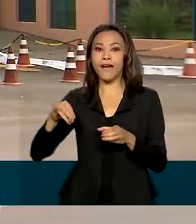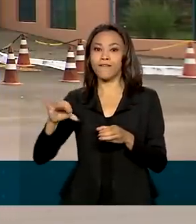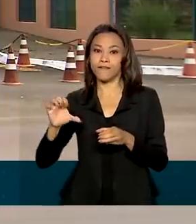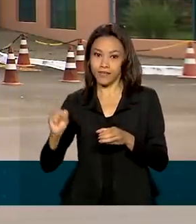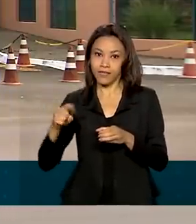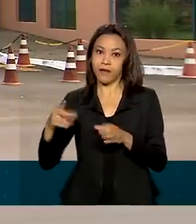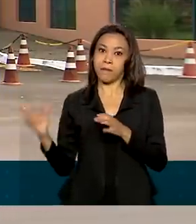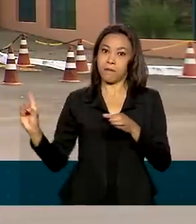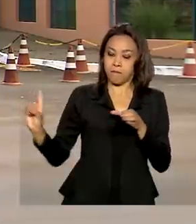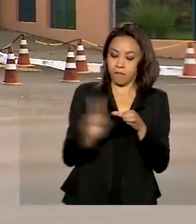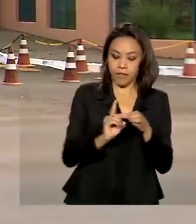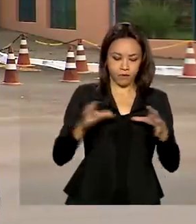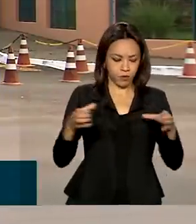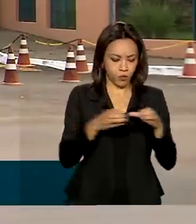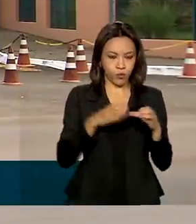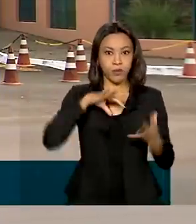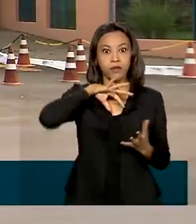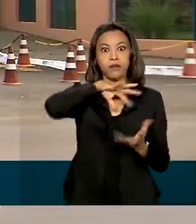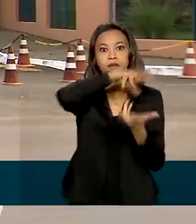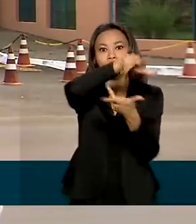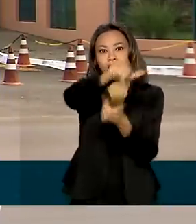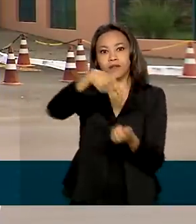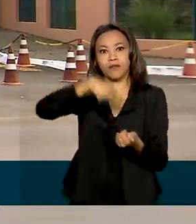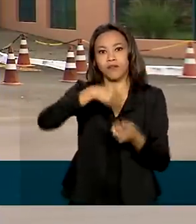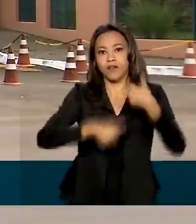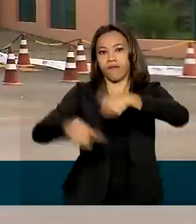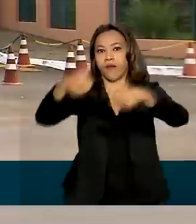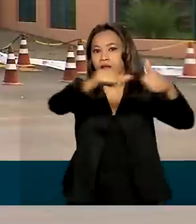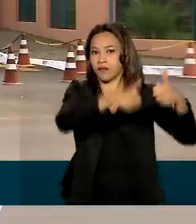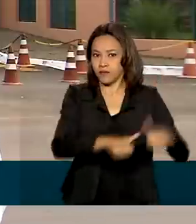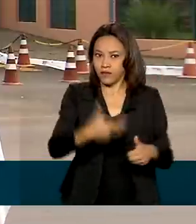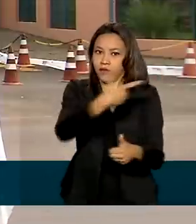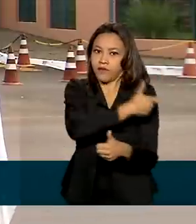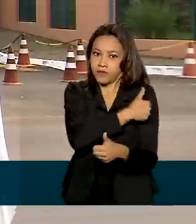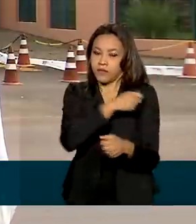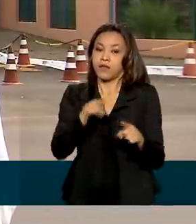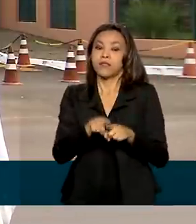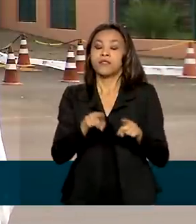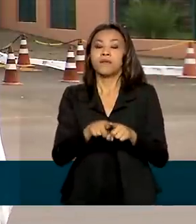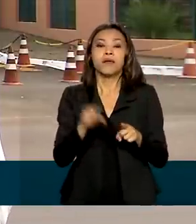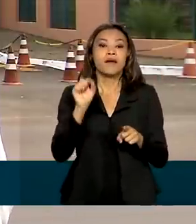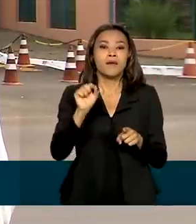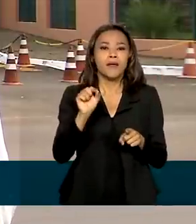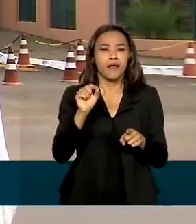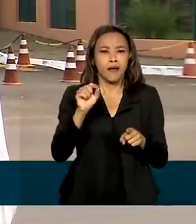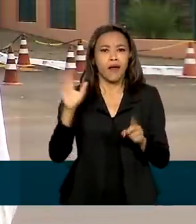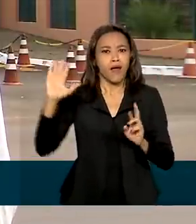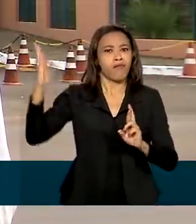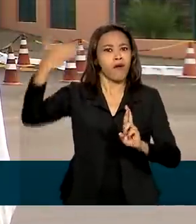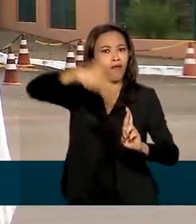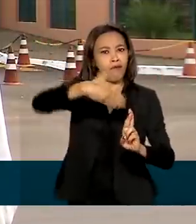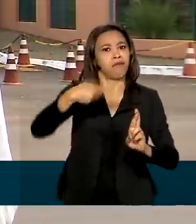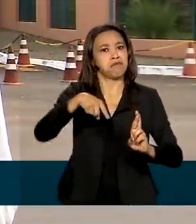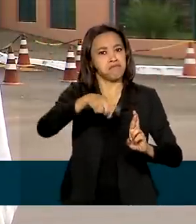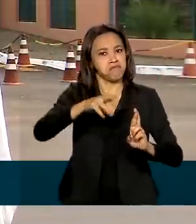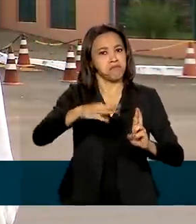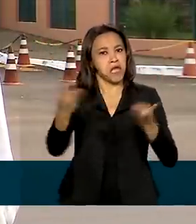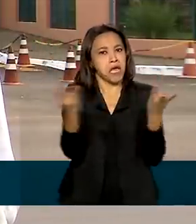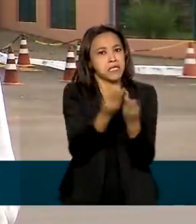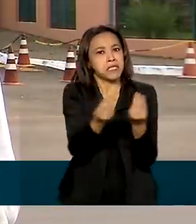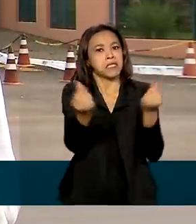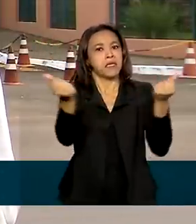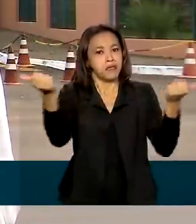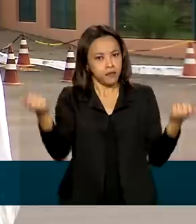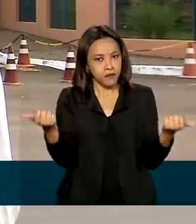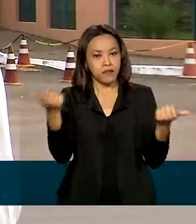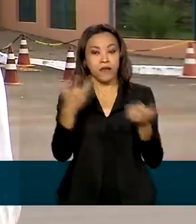farmacêutica. A agência brasileira se une a outras 53 iniciativas internacionais reconhecidas pela excelência na inspeção da